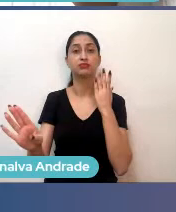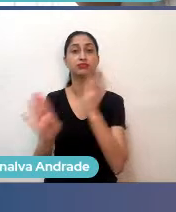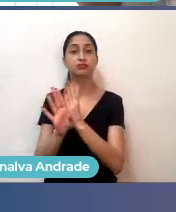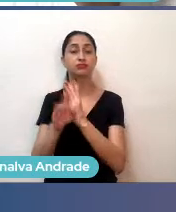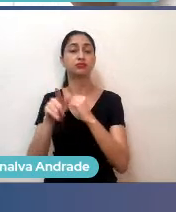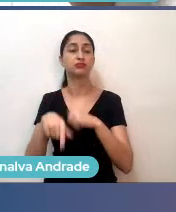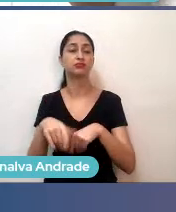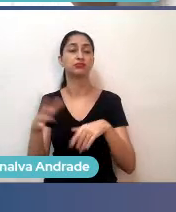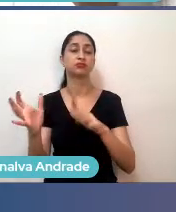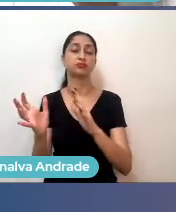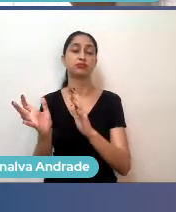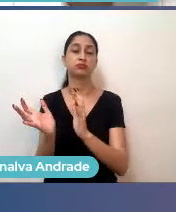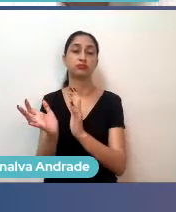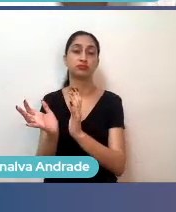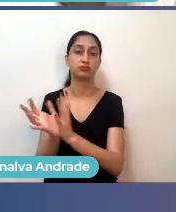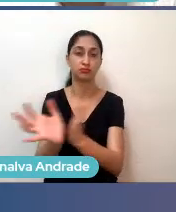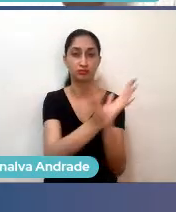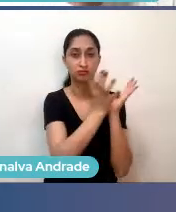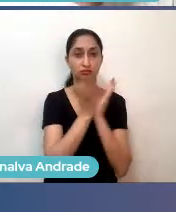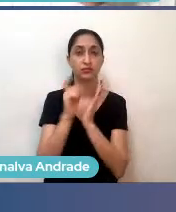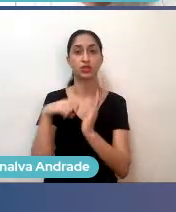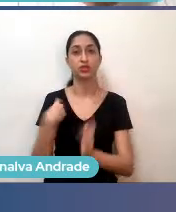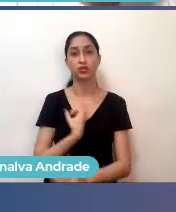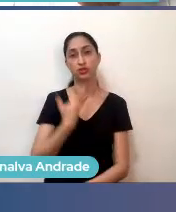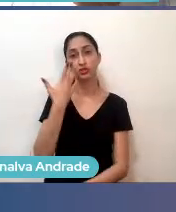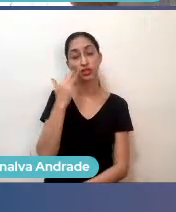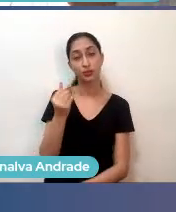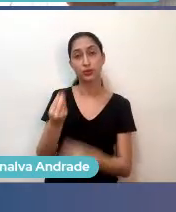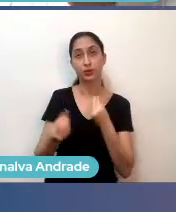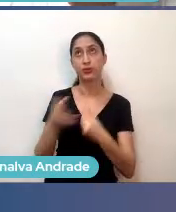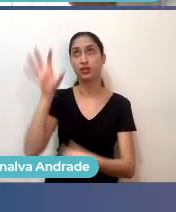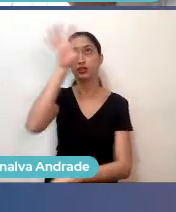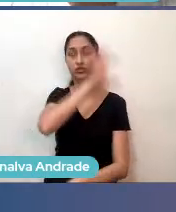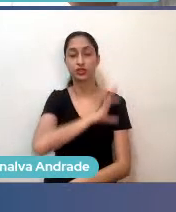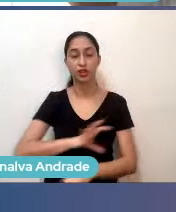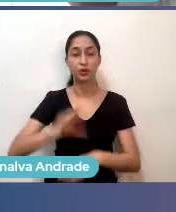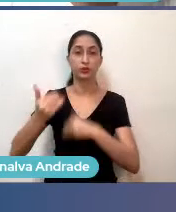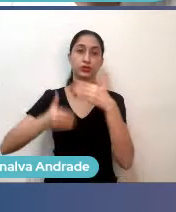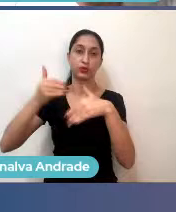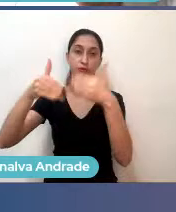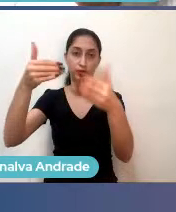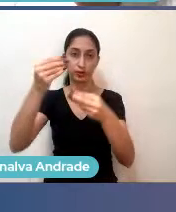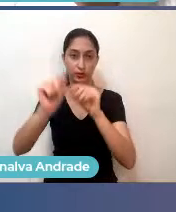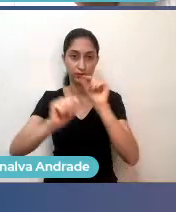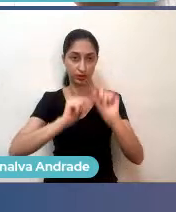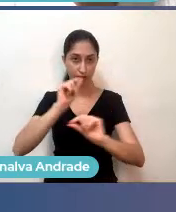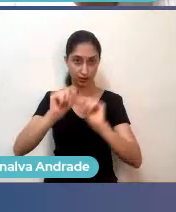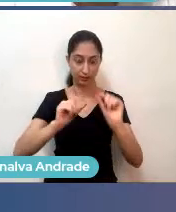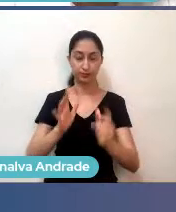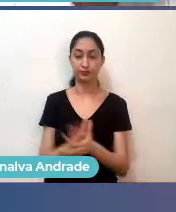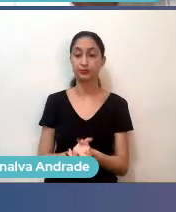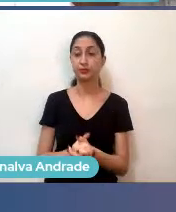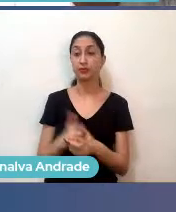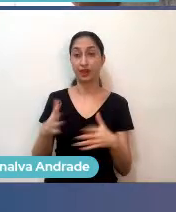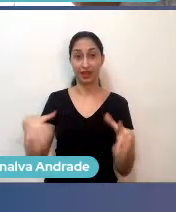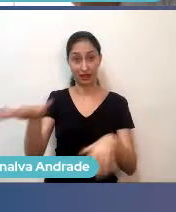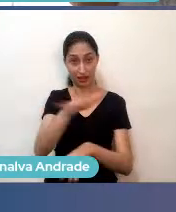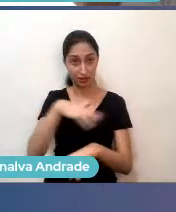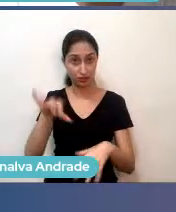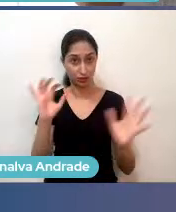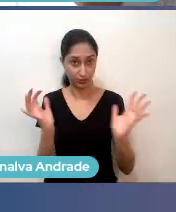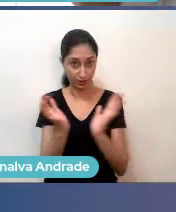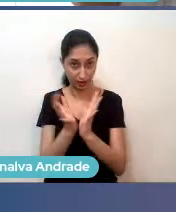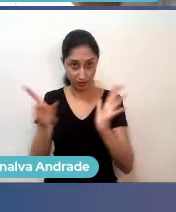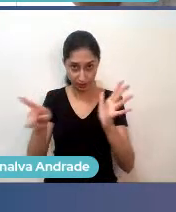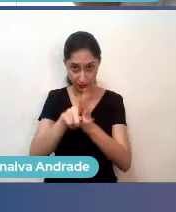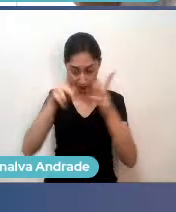está acontecendo em cada cidade do país, em cada região, e qual o nível de desenvolvimento de cada região. A área de comunidades, que é a área aqui